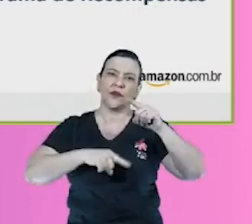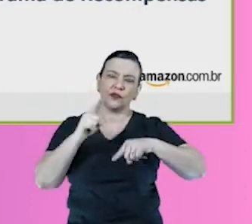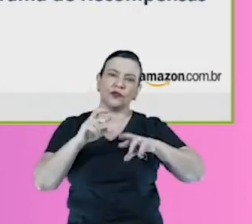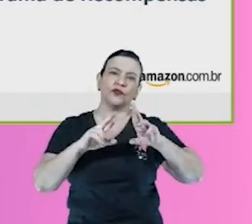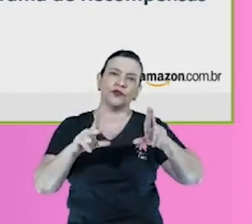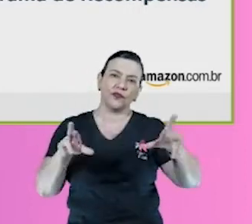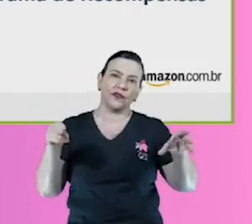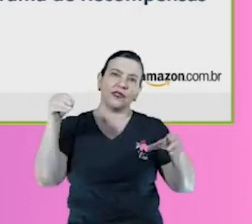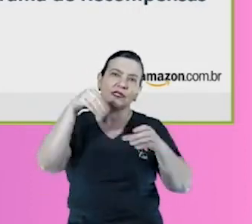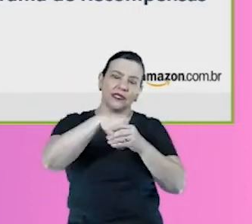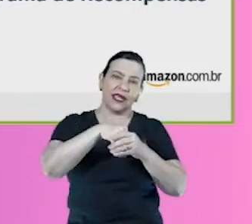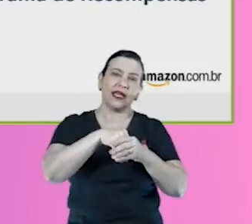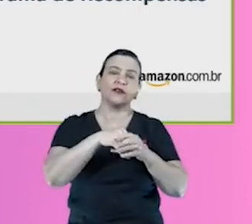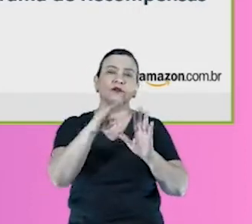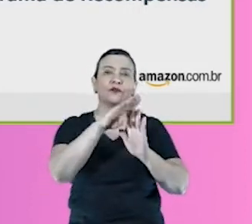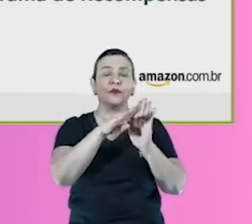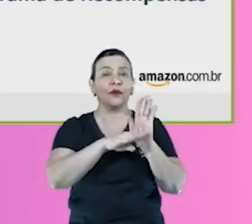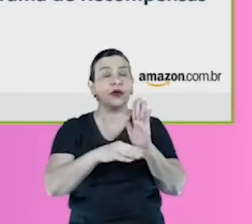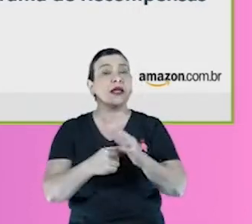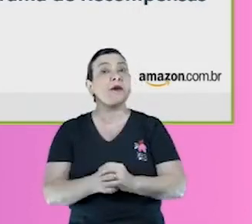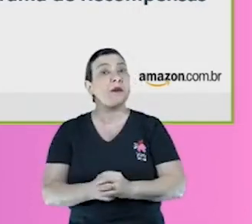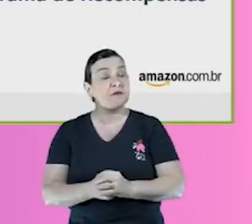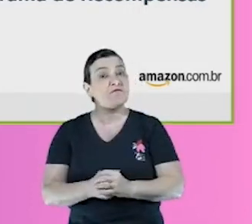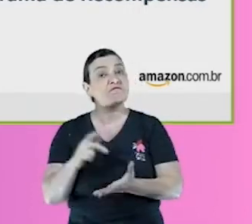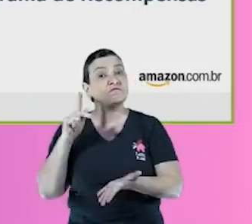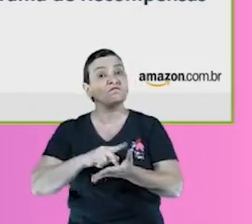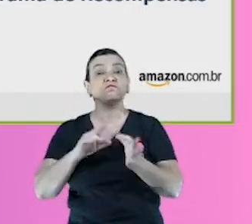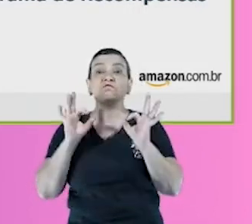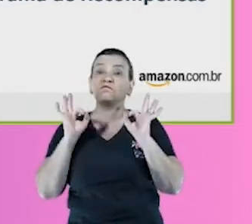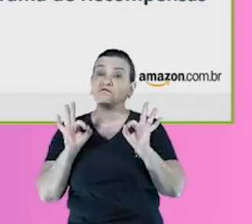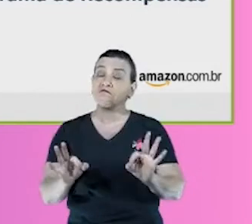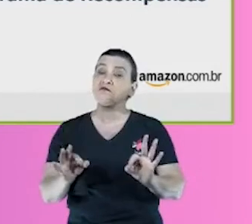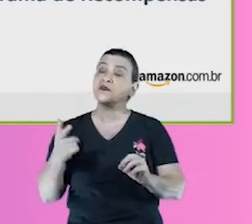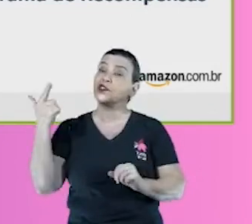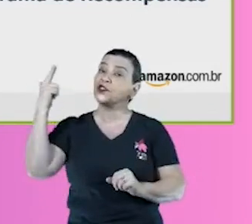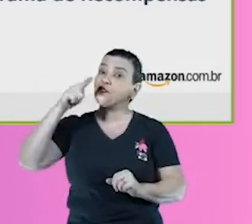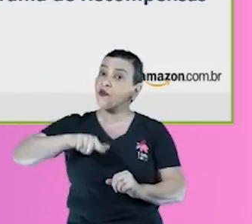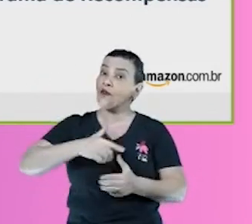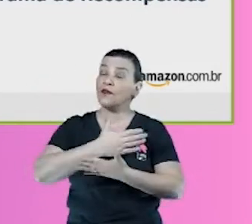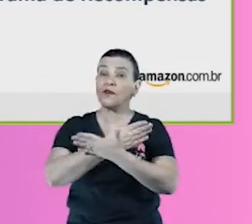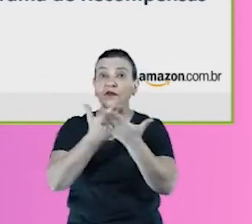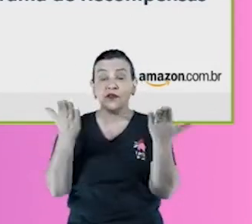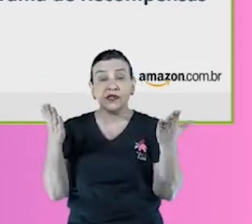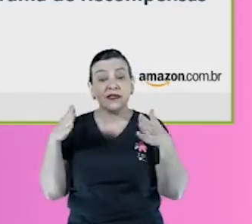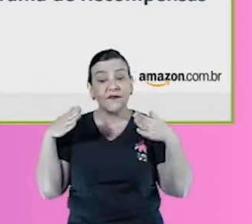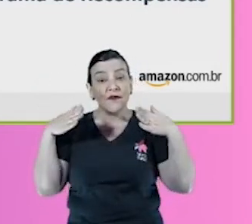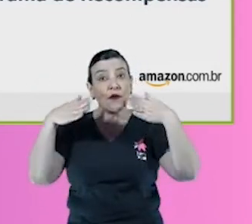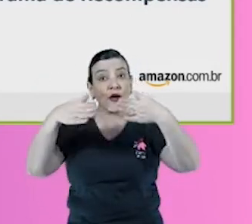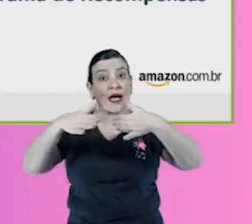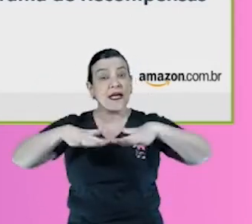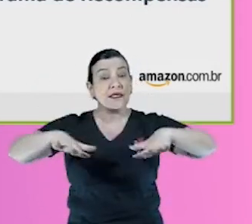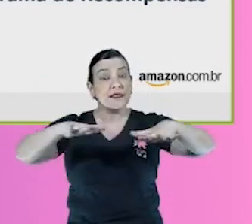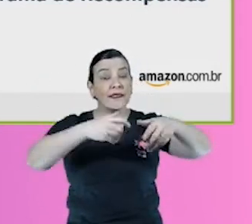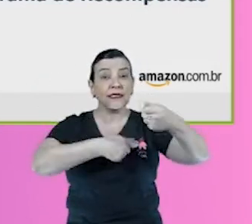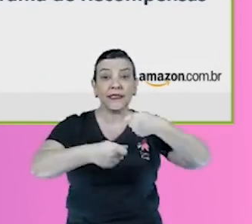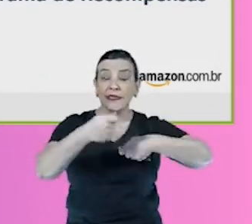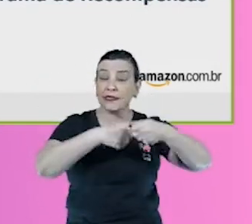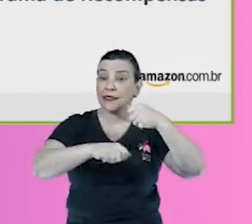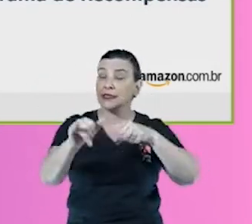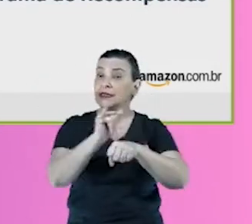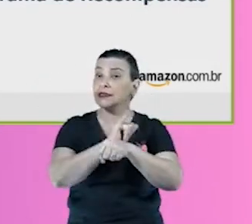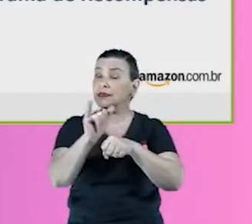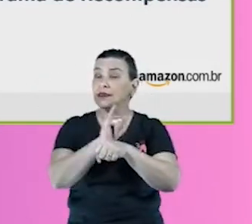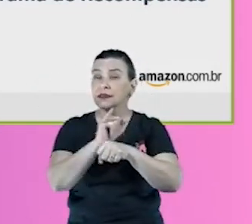do programa, então, assim, é realmente uma forma de, de novo, né, você conseguir focar na parte do negócio estratégica de desenvolver produto,